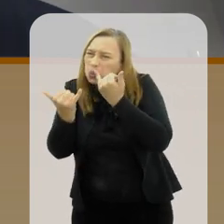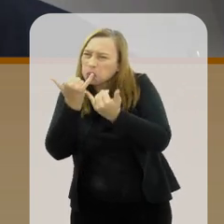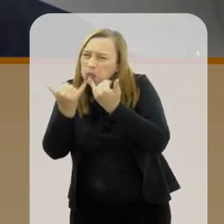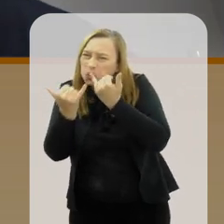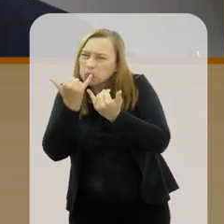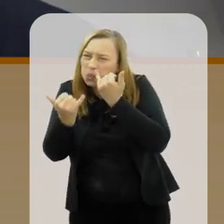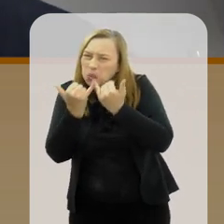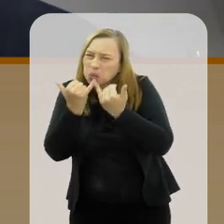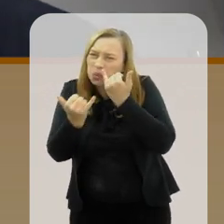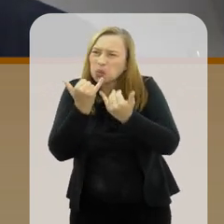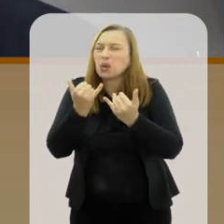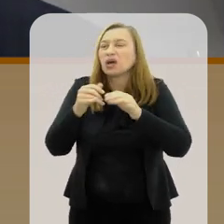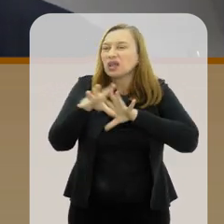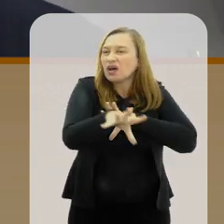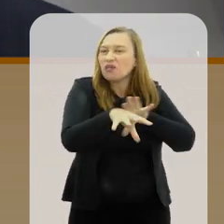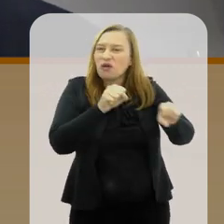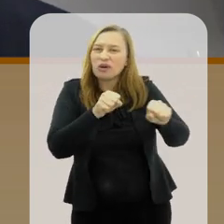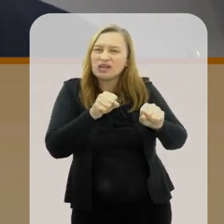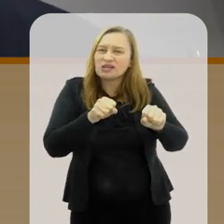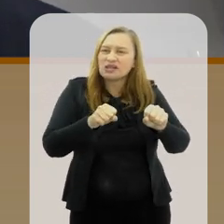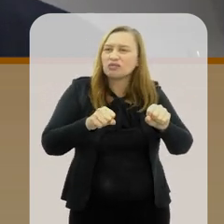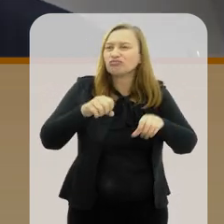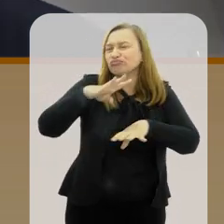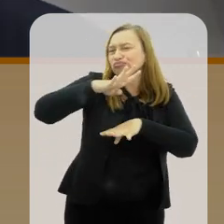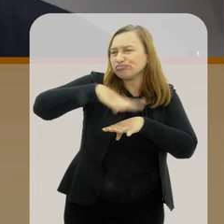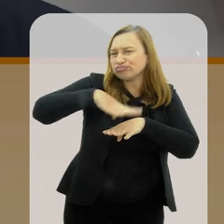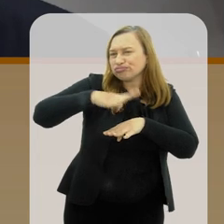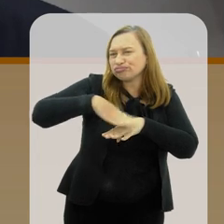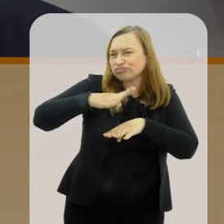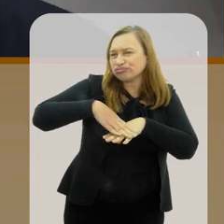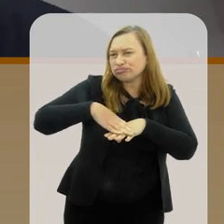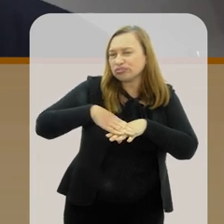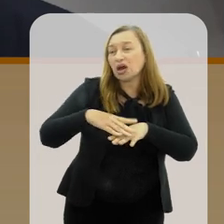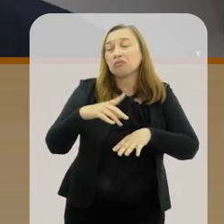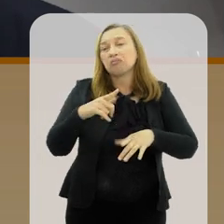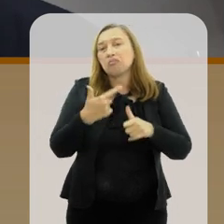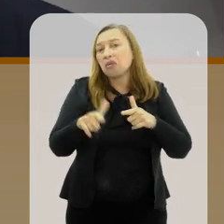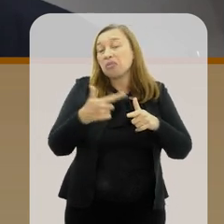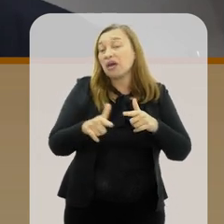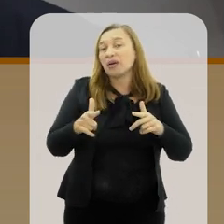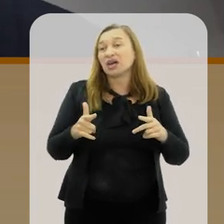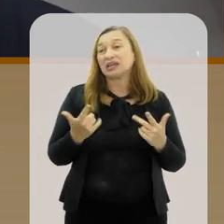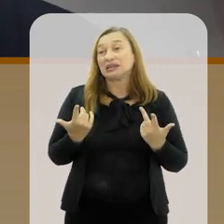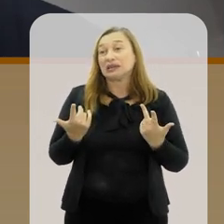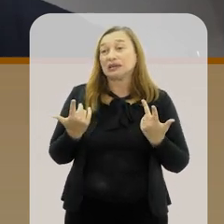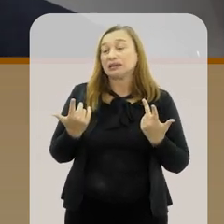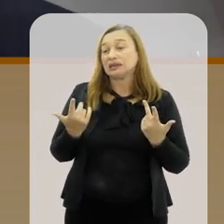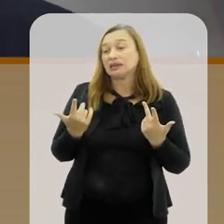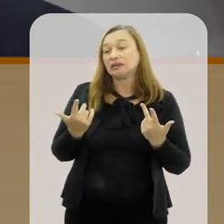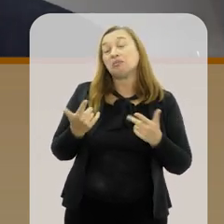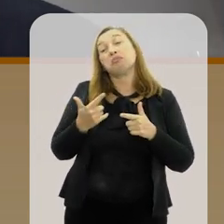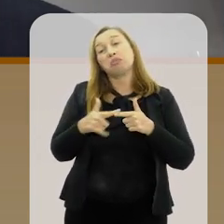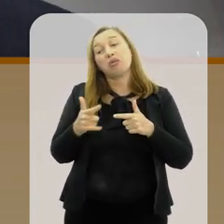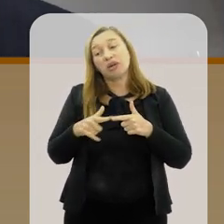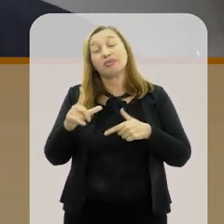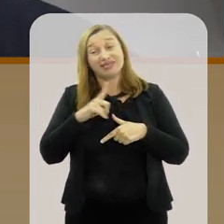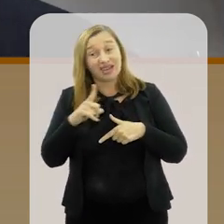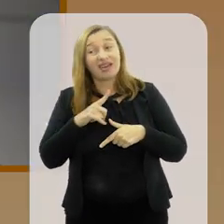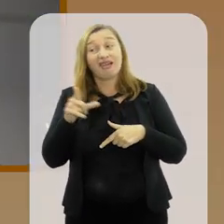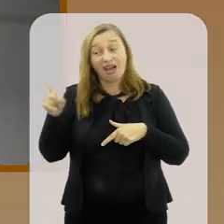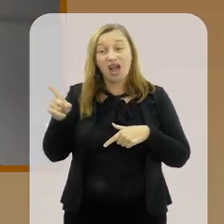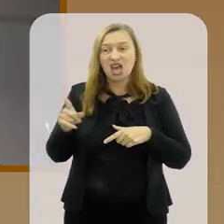isso não há nenhuma dúvida de um grande êxito na formação de matemática excelente. E eles têm o mesmo problema, não exatamente igual,